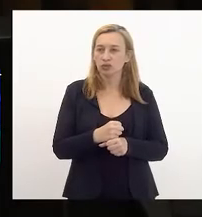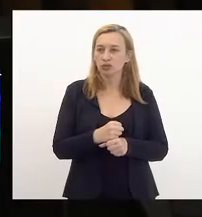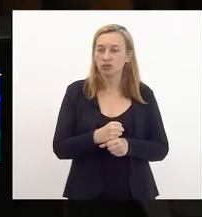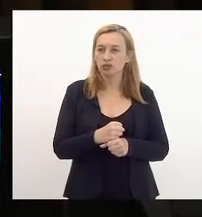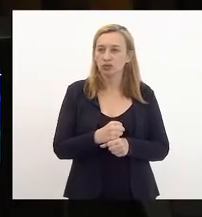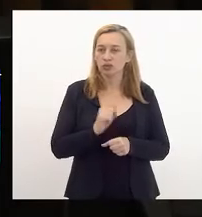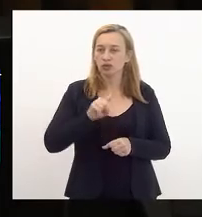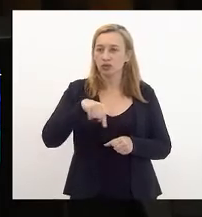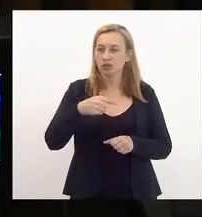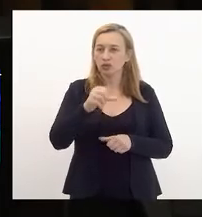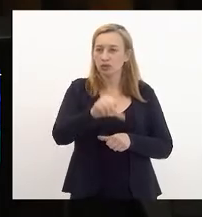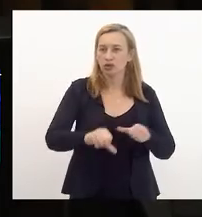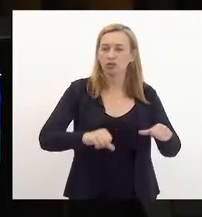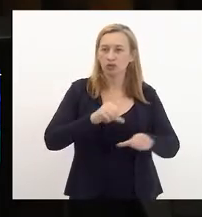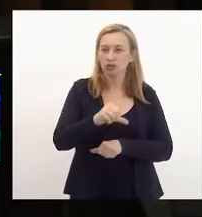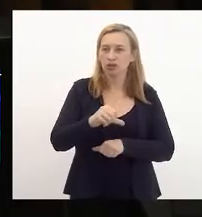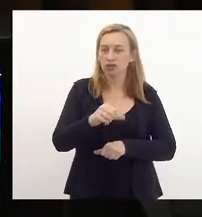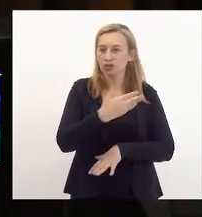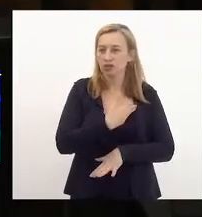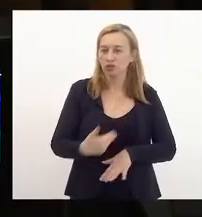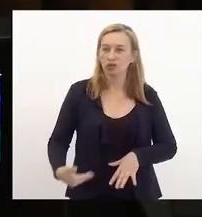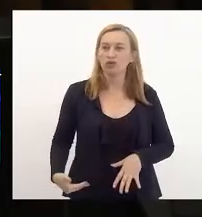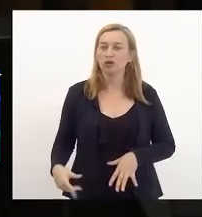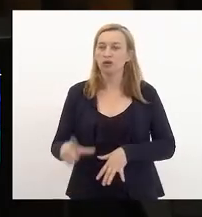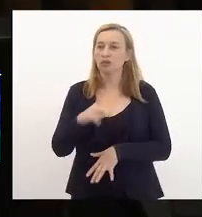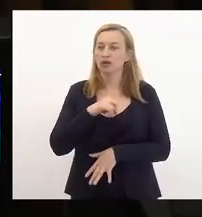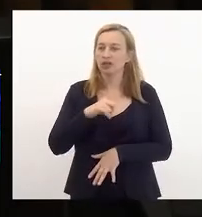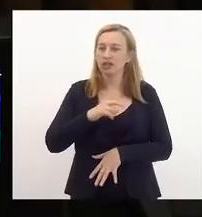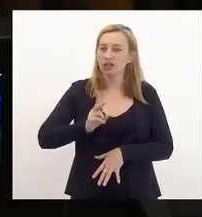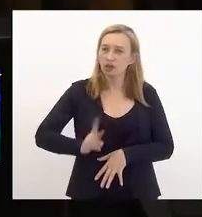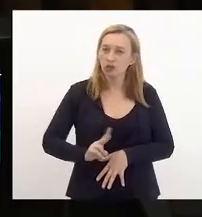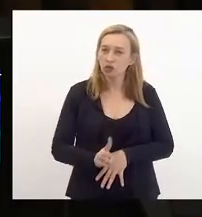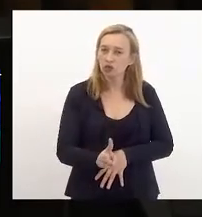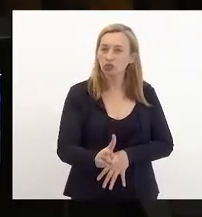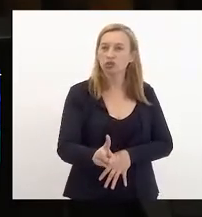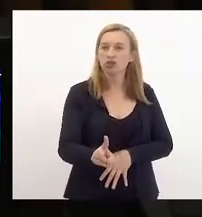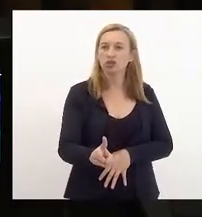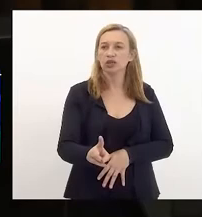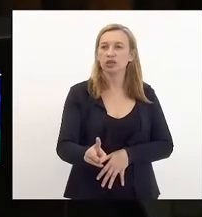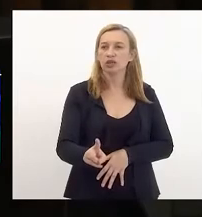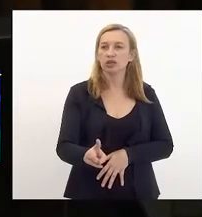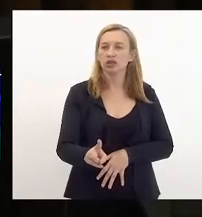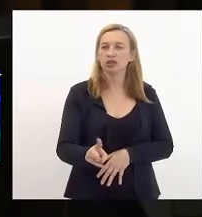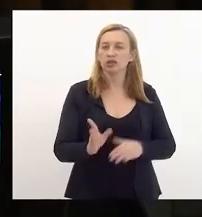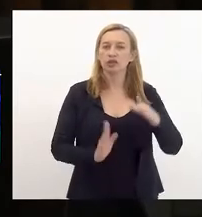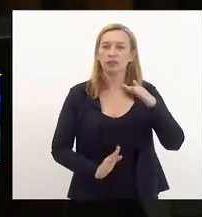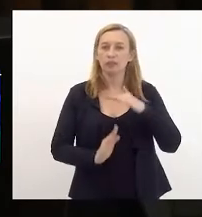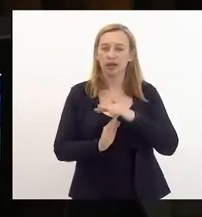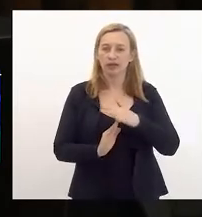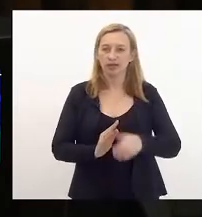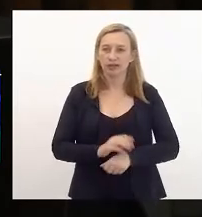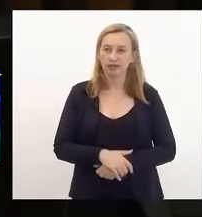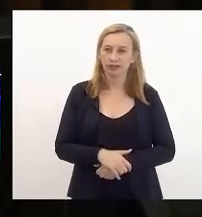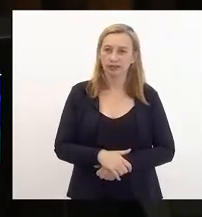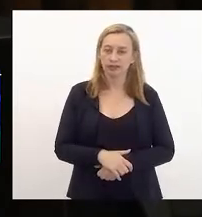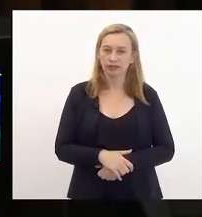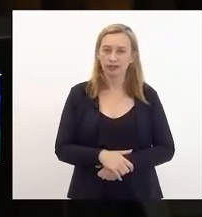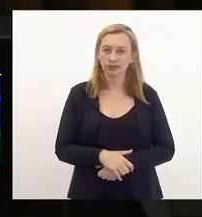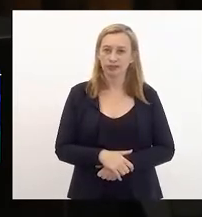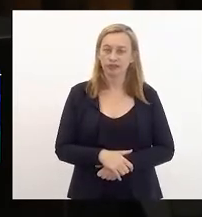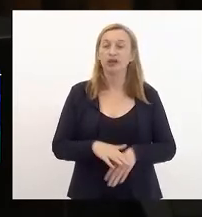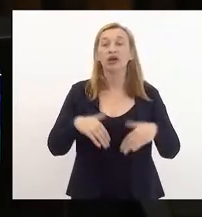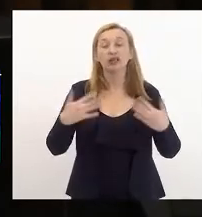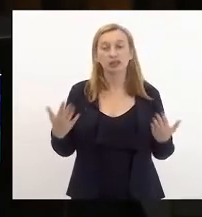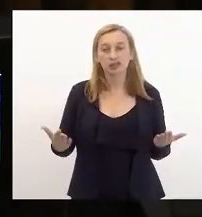mudança de governador, para que haja continuidade das metas. Então,